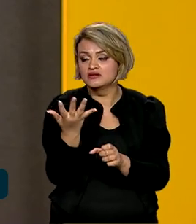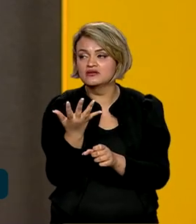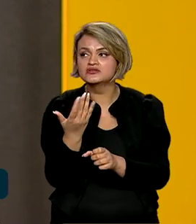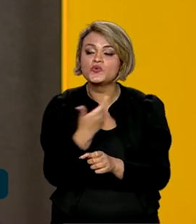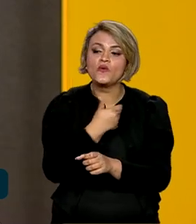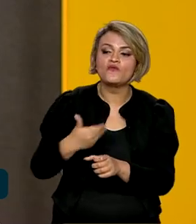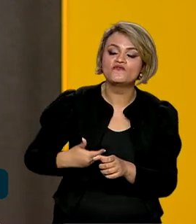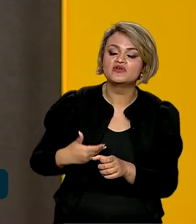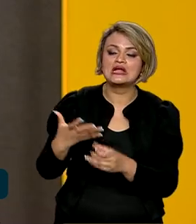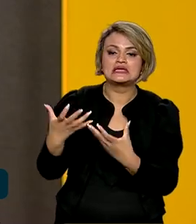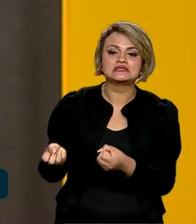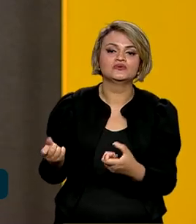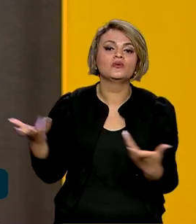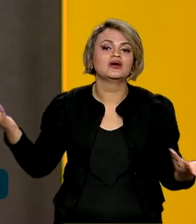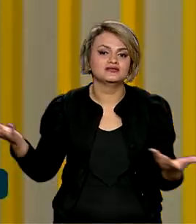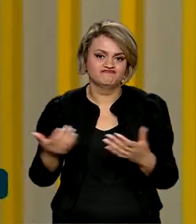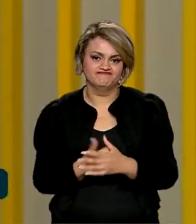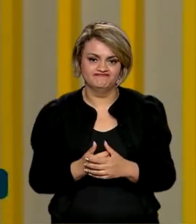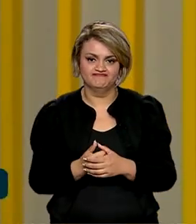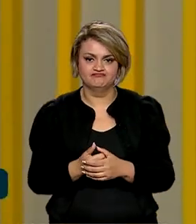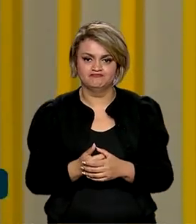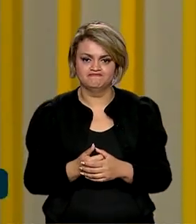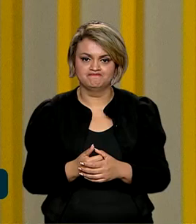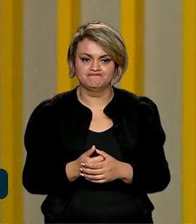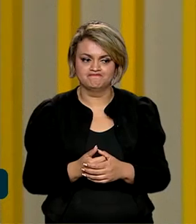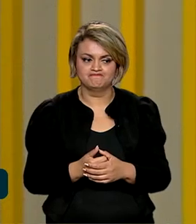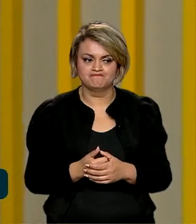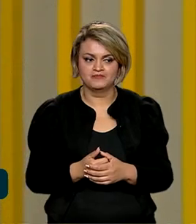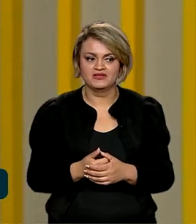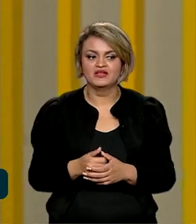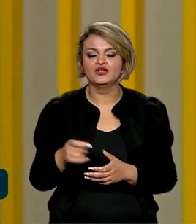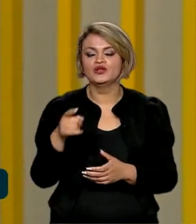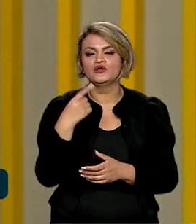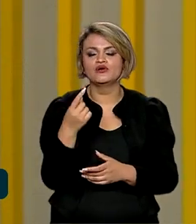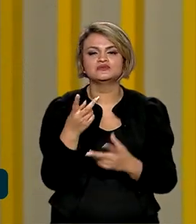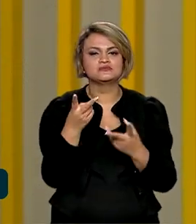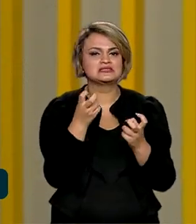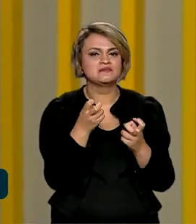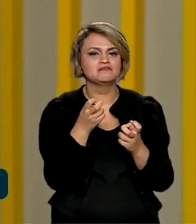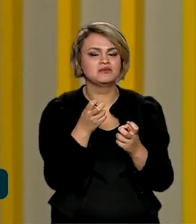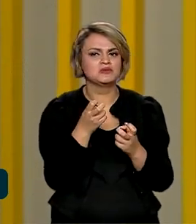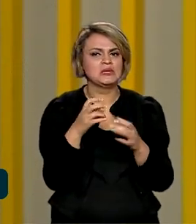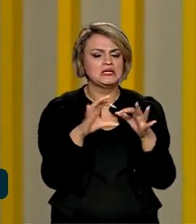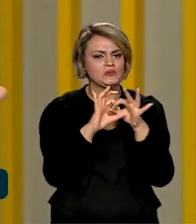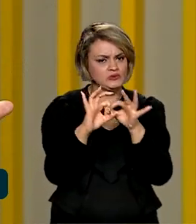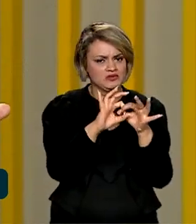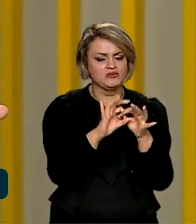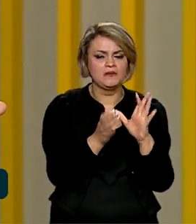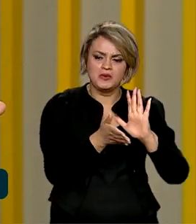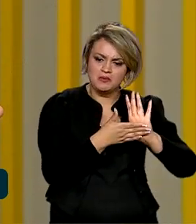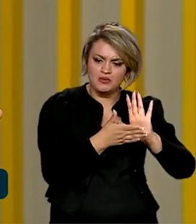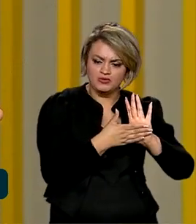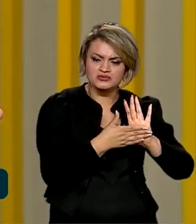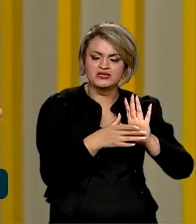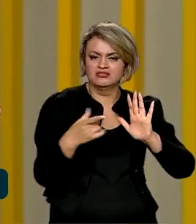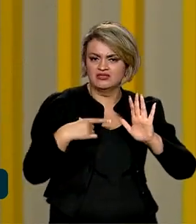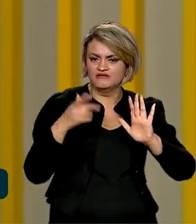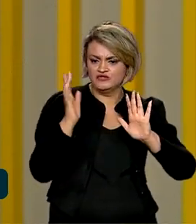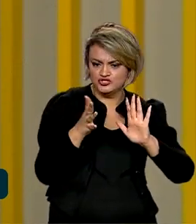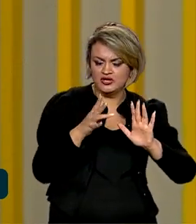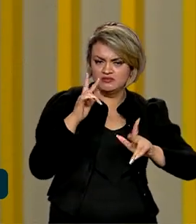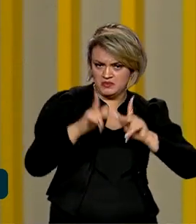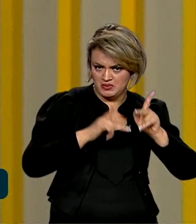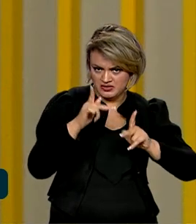já está atacando, vamos dizer assim? Bom, na verdade nós sentimos uma sintonia muito grande entre as propostas que vieram da